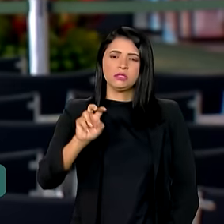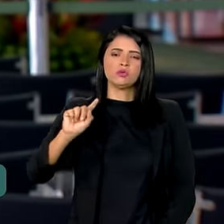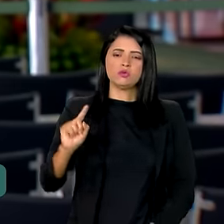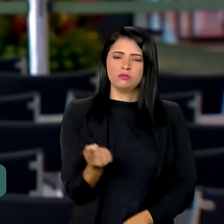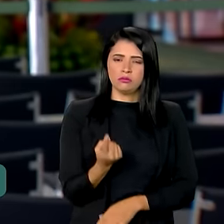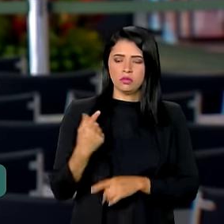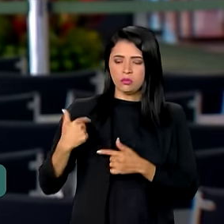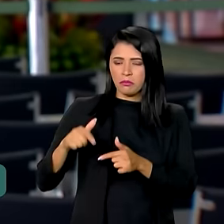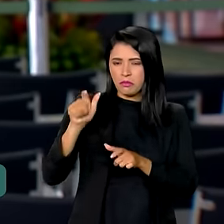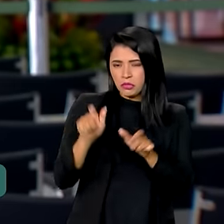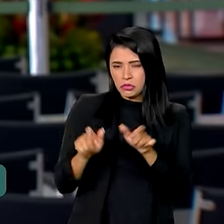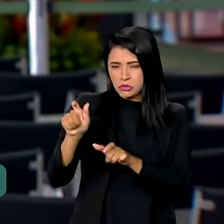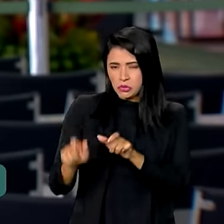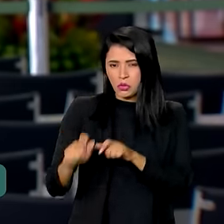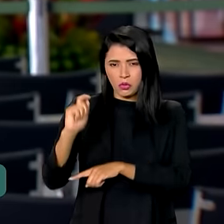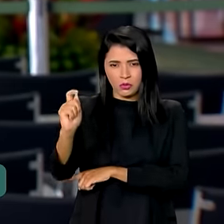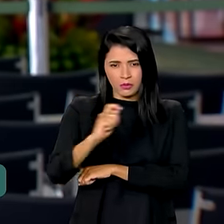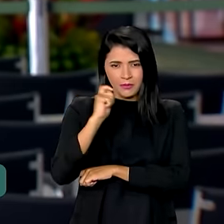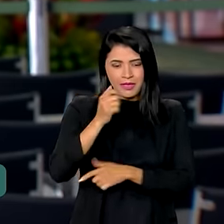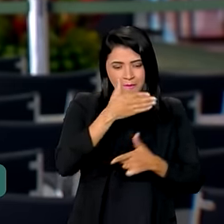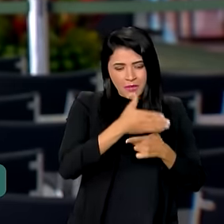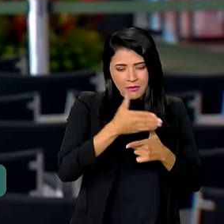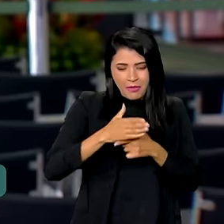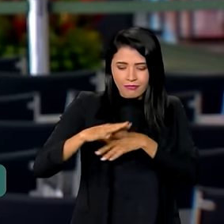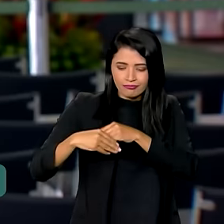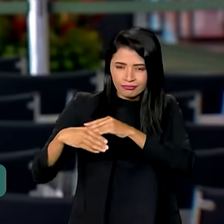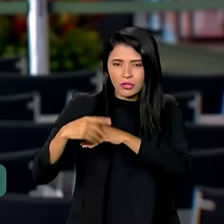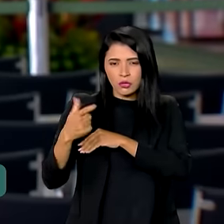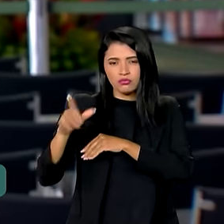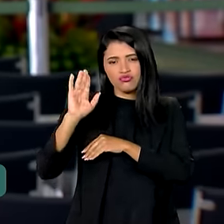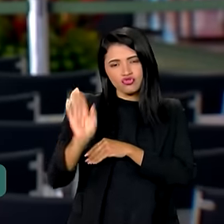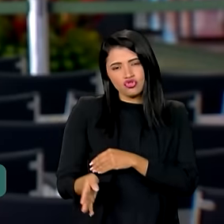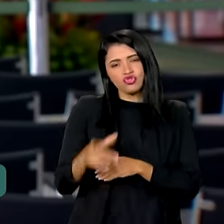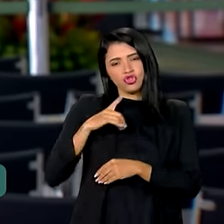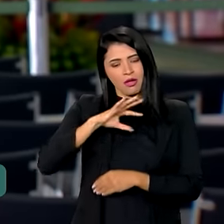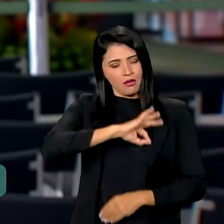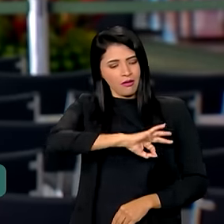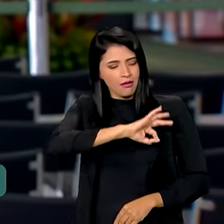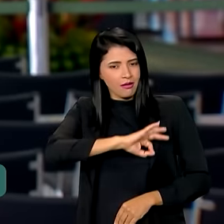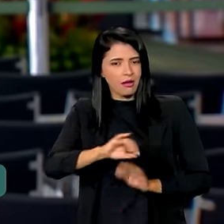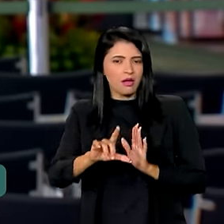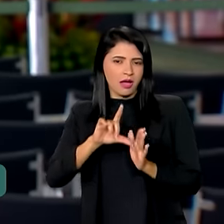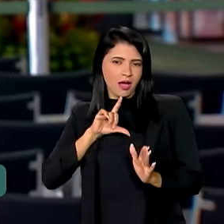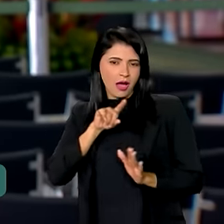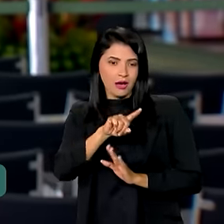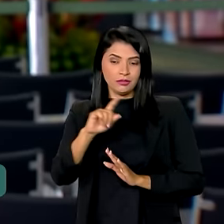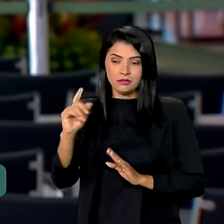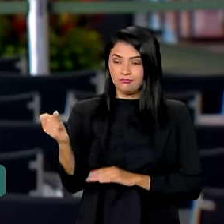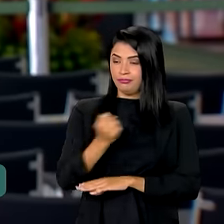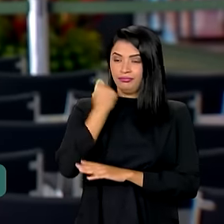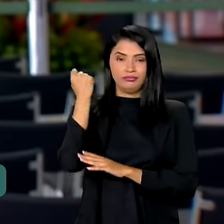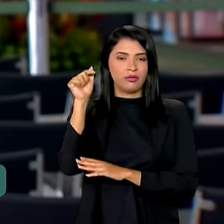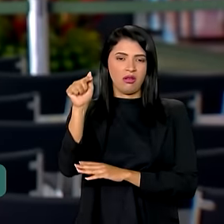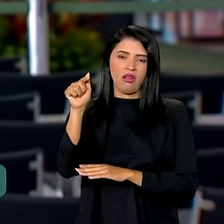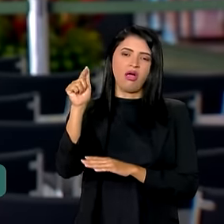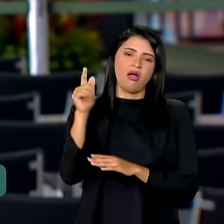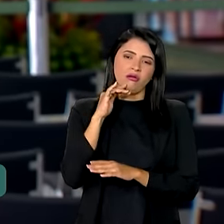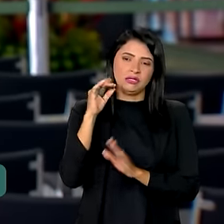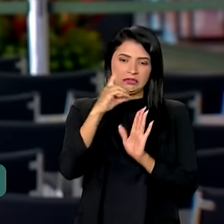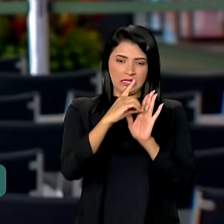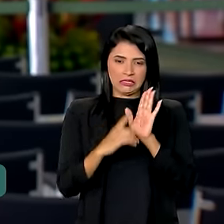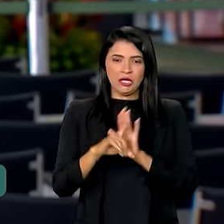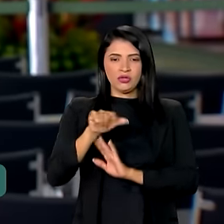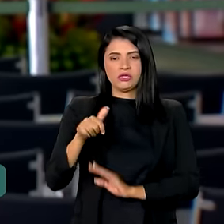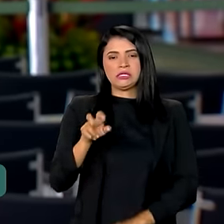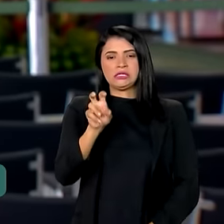gaúchos. As parcelas adicionais são para aqueles que já estavam recebendo benefício antes do estado de calamidade, decretado em